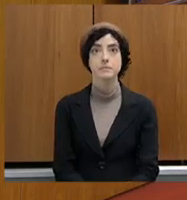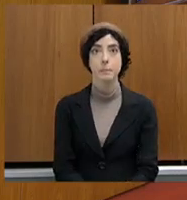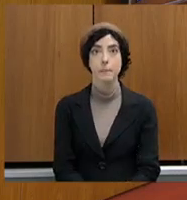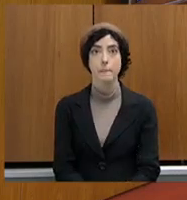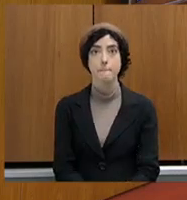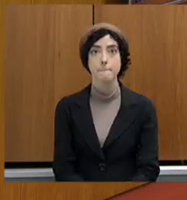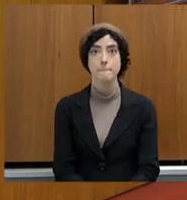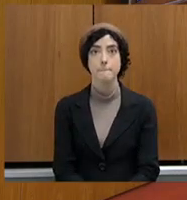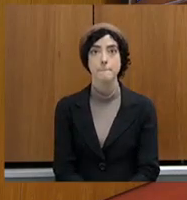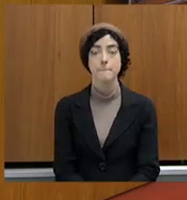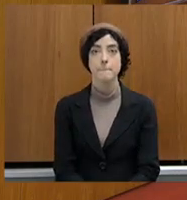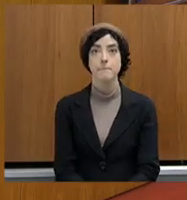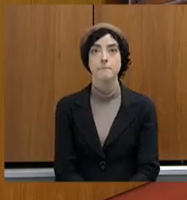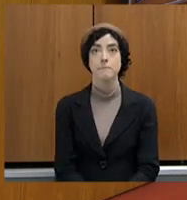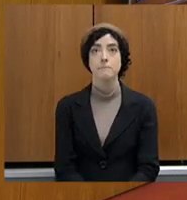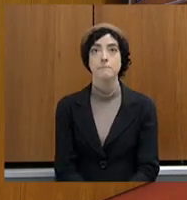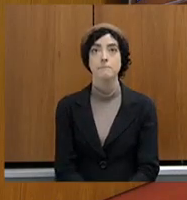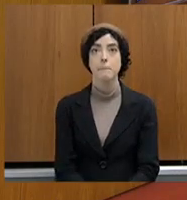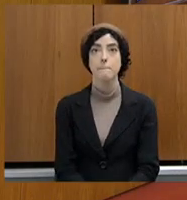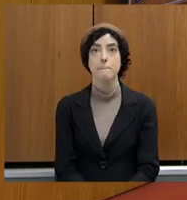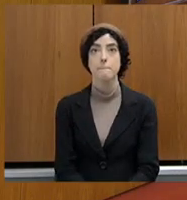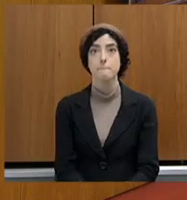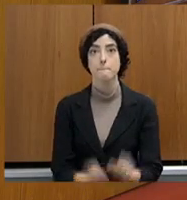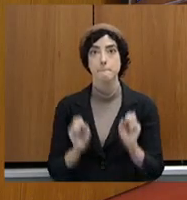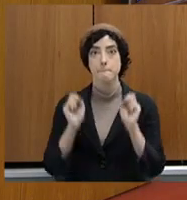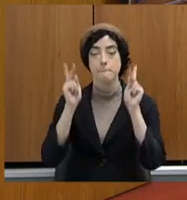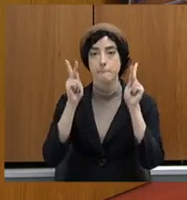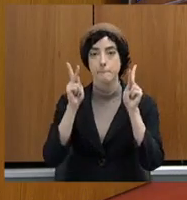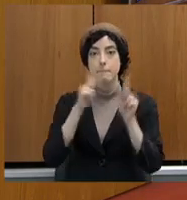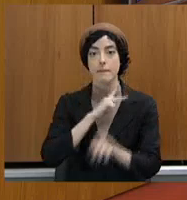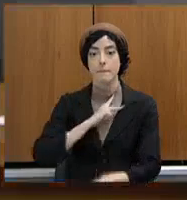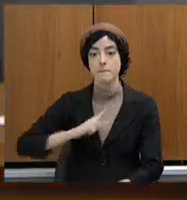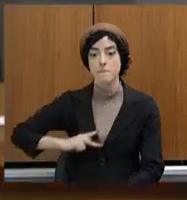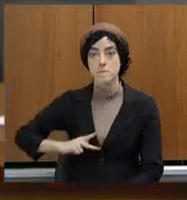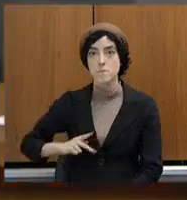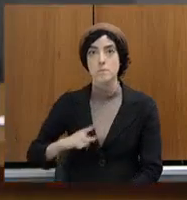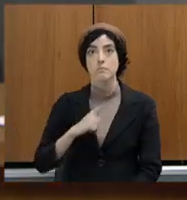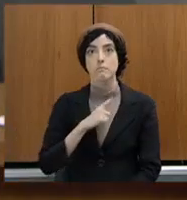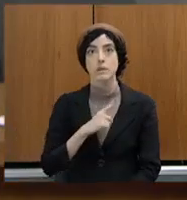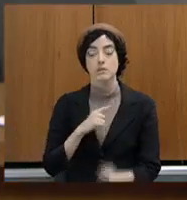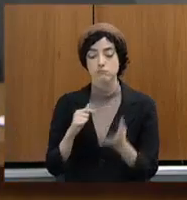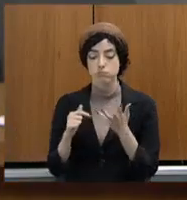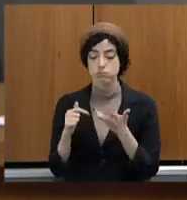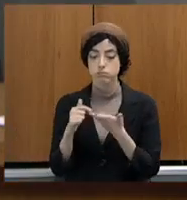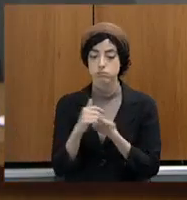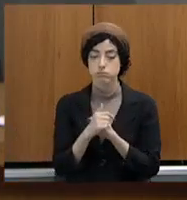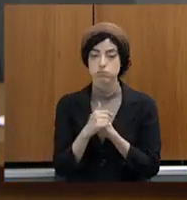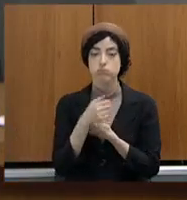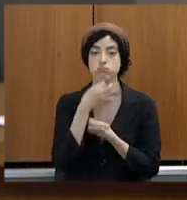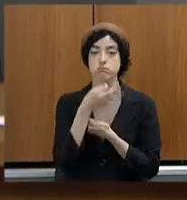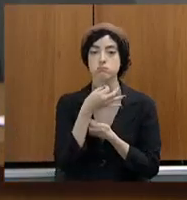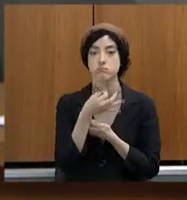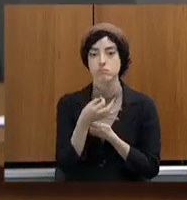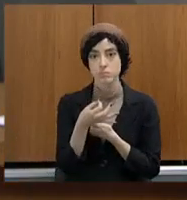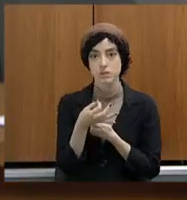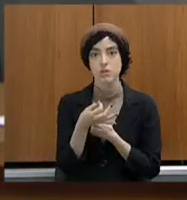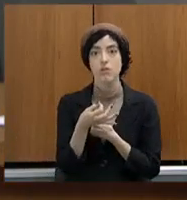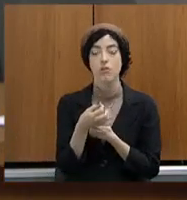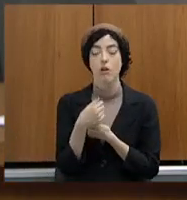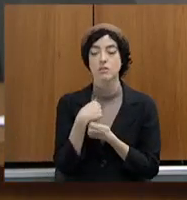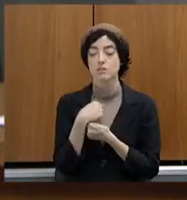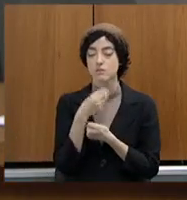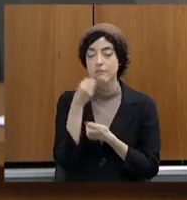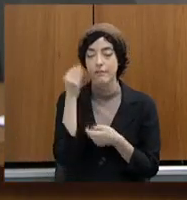Presidente, são várias considerações que eu fazer, mas vou tentar aqui sintetizar. Eu gostaria de